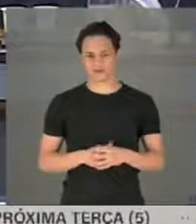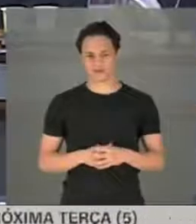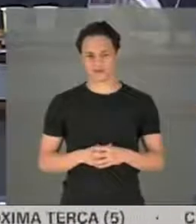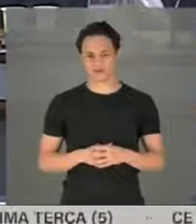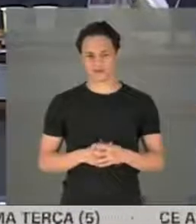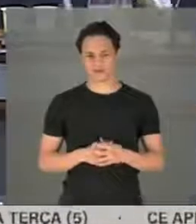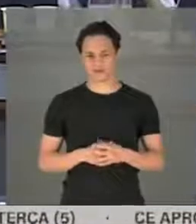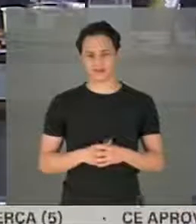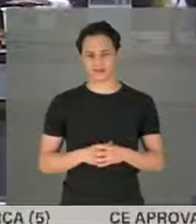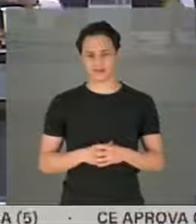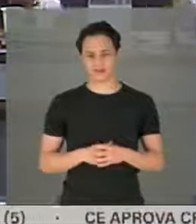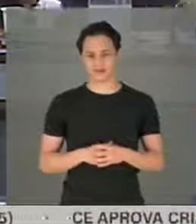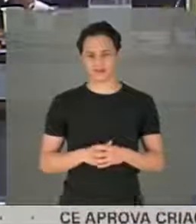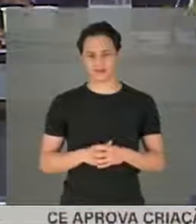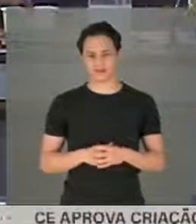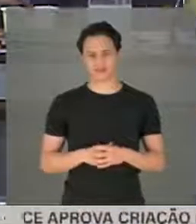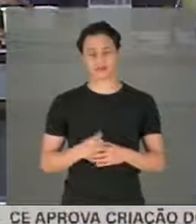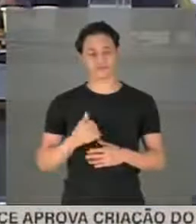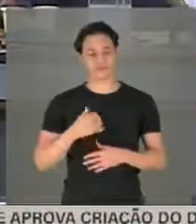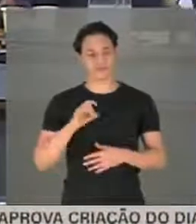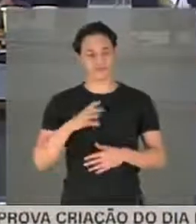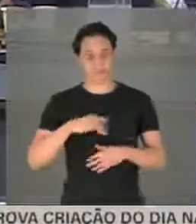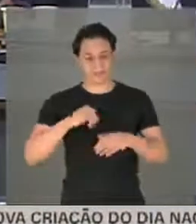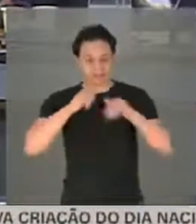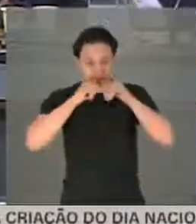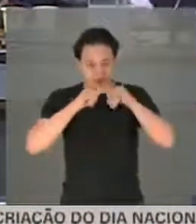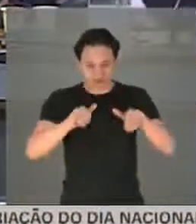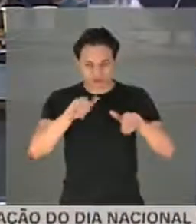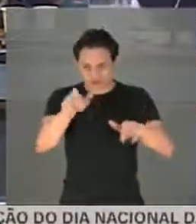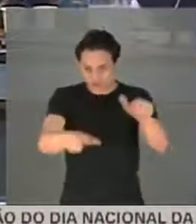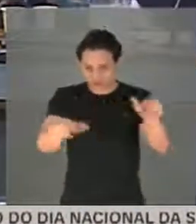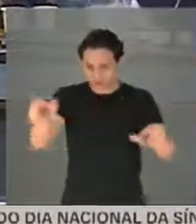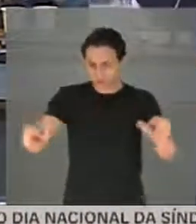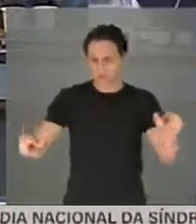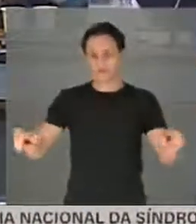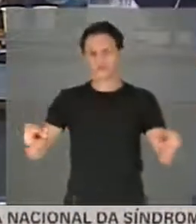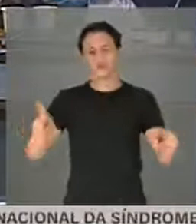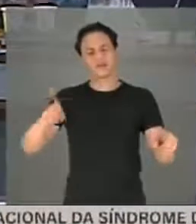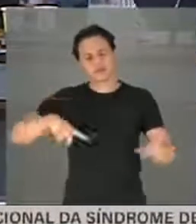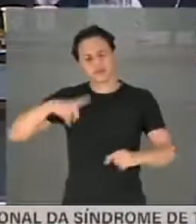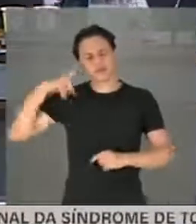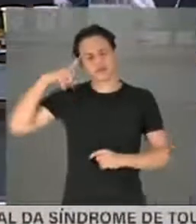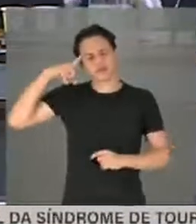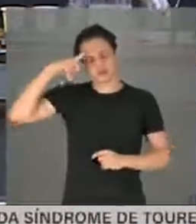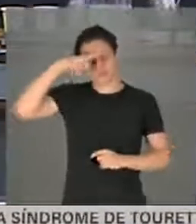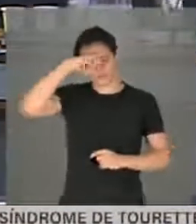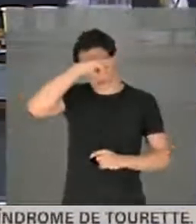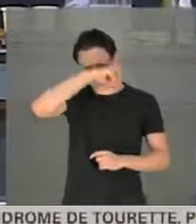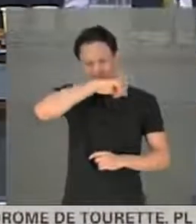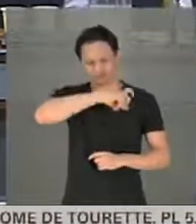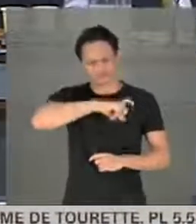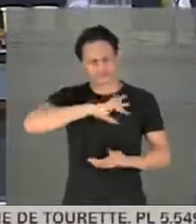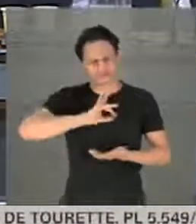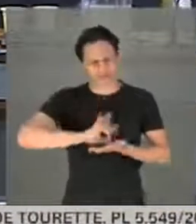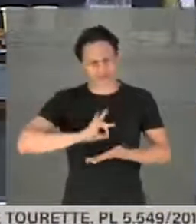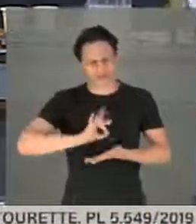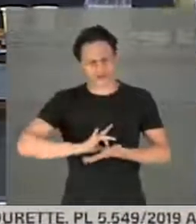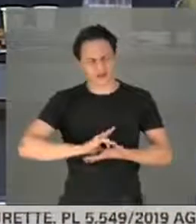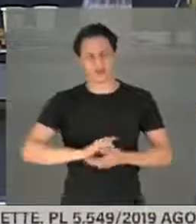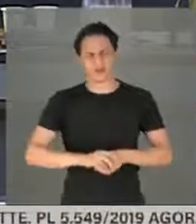Eu só queria falar para vocês que é muito difícil a gente ter,